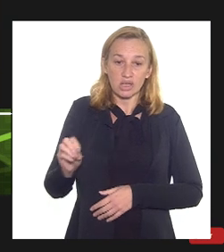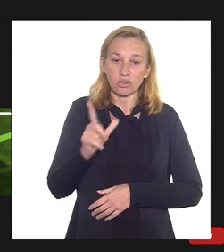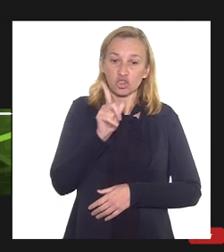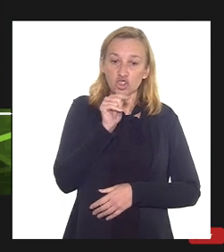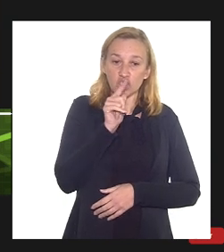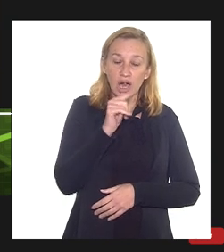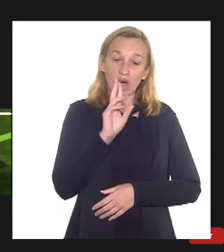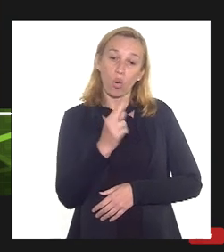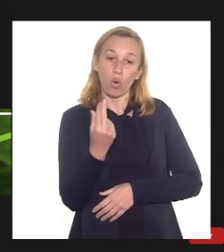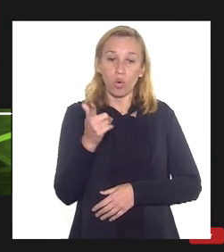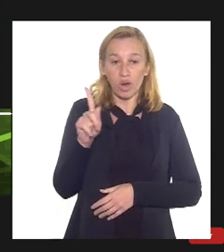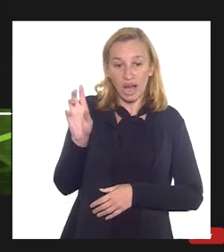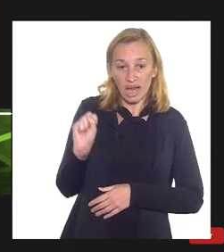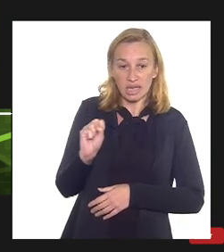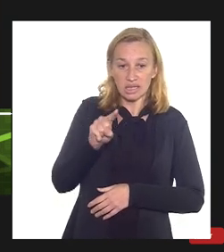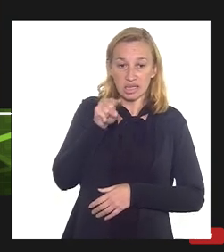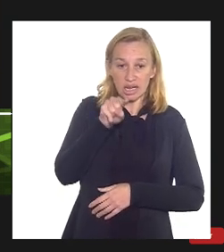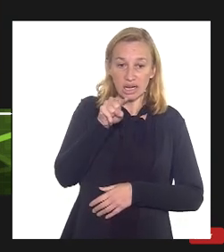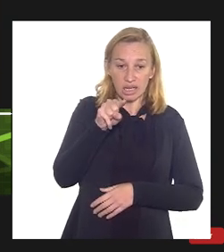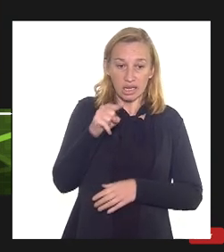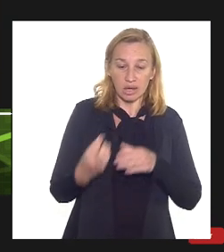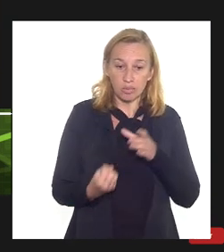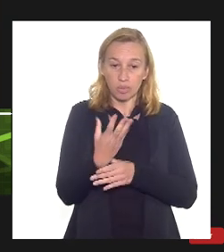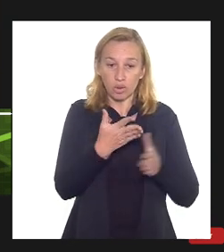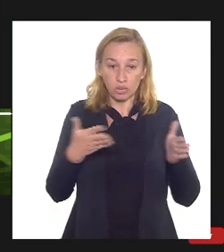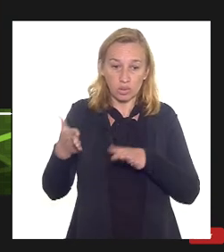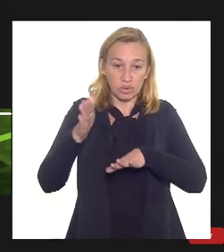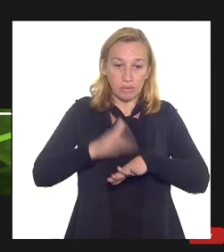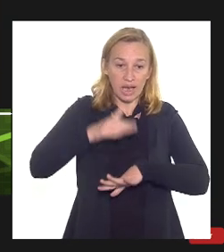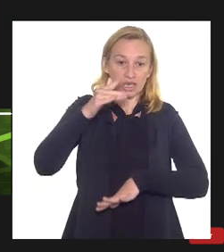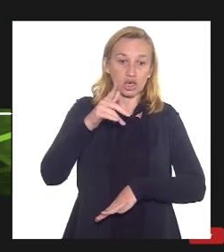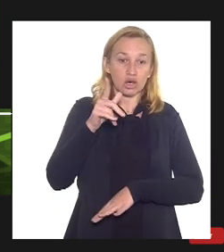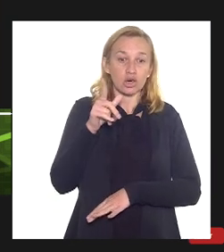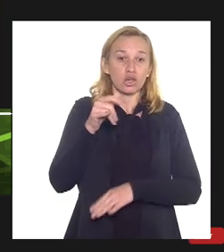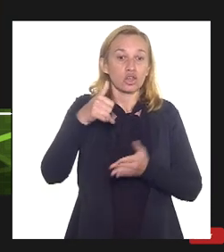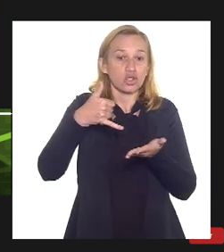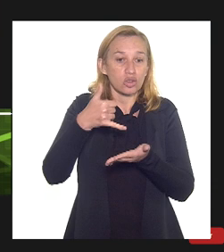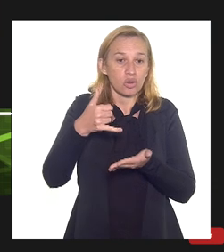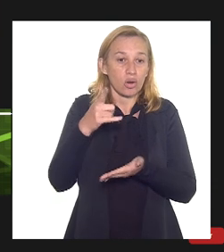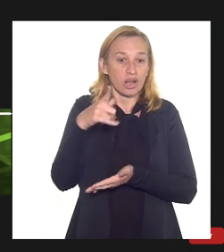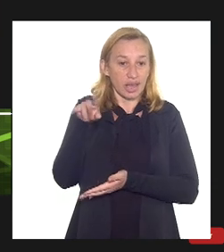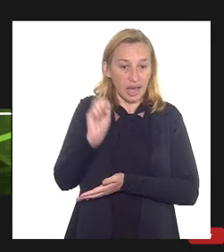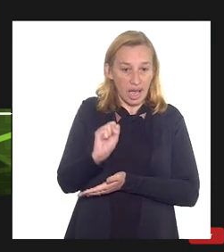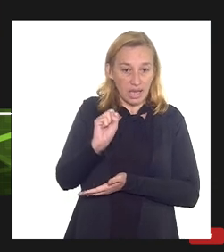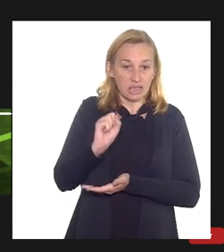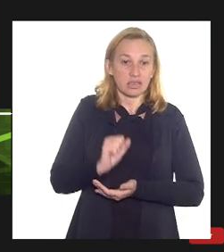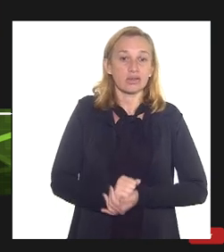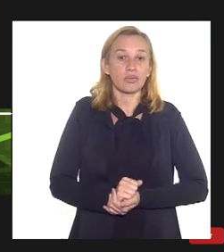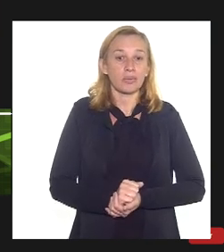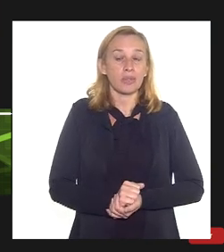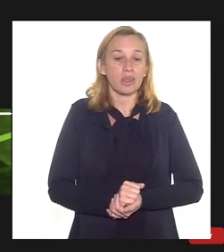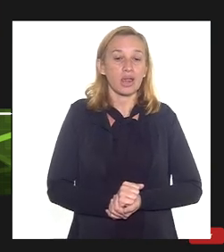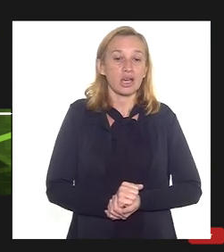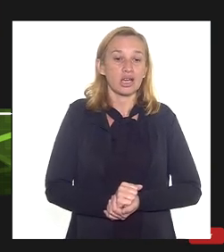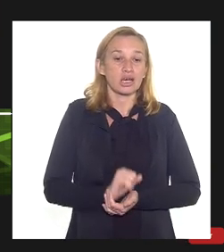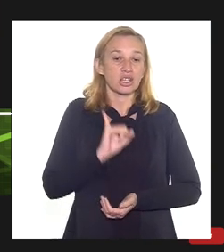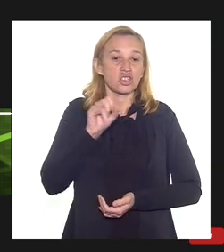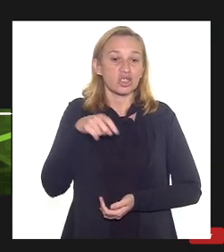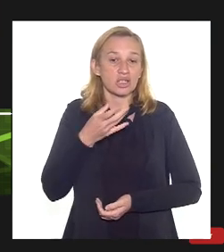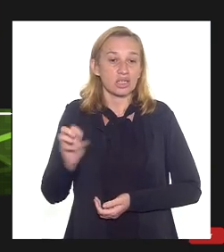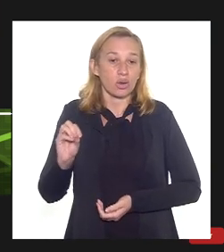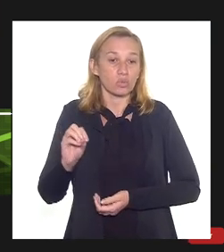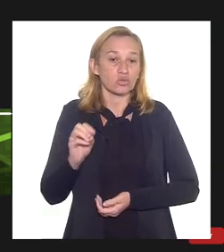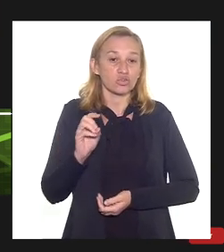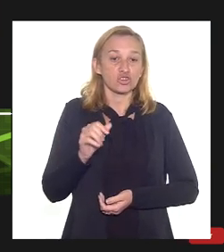nesse caso aqui cenário é injeção alternada de água e gás então a reingeção de gás